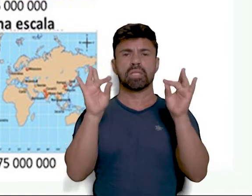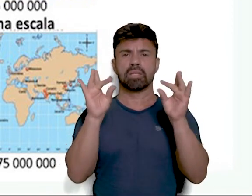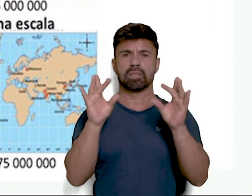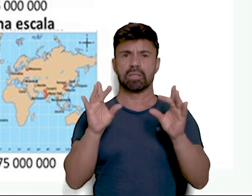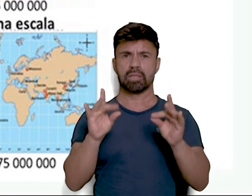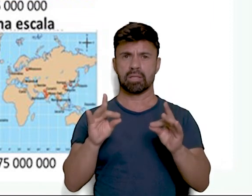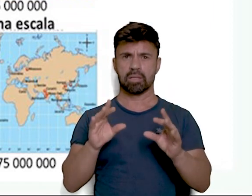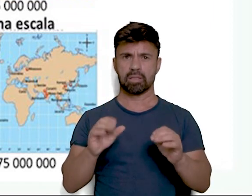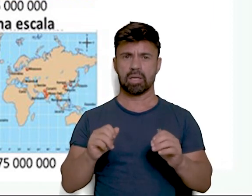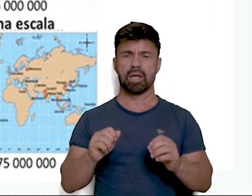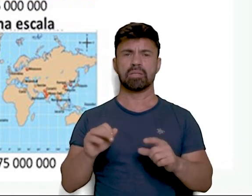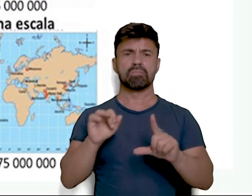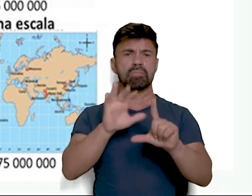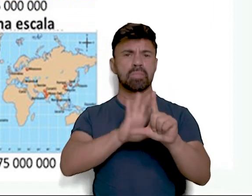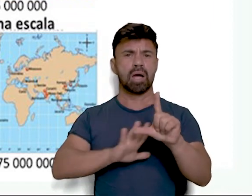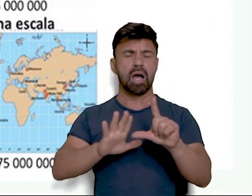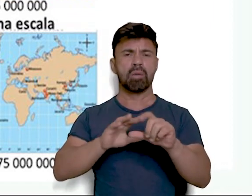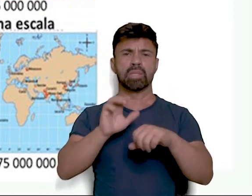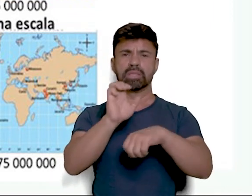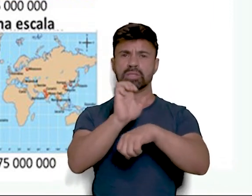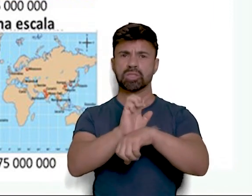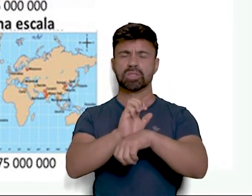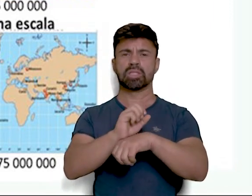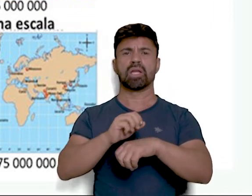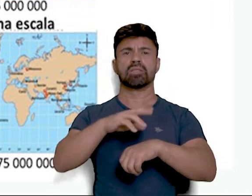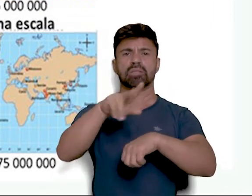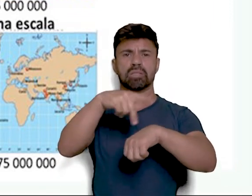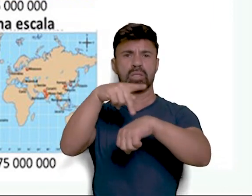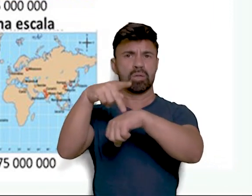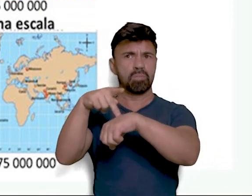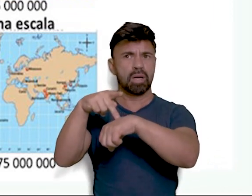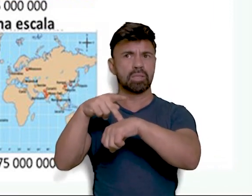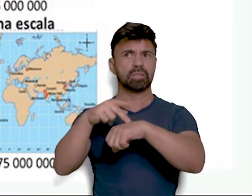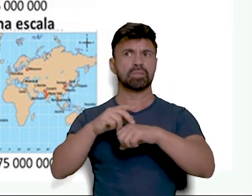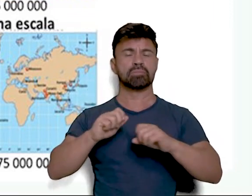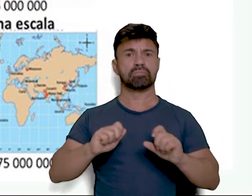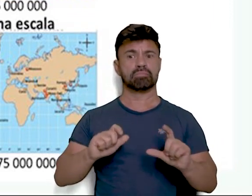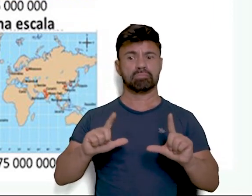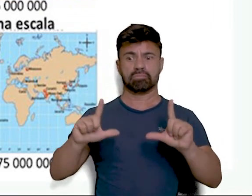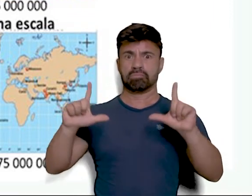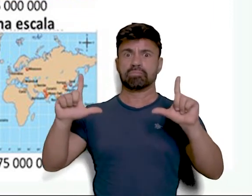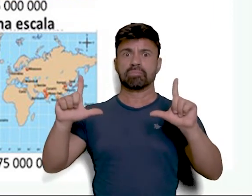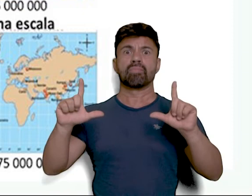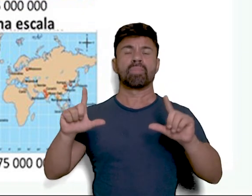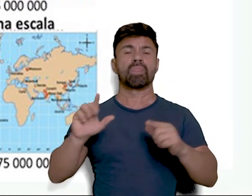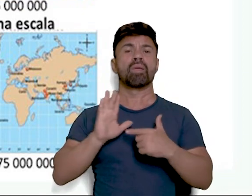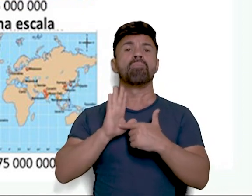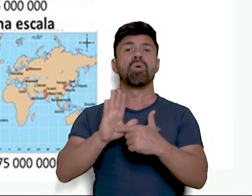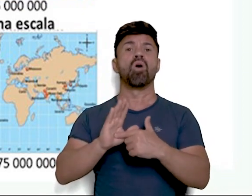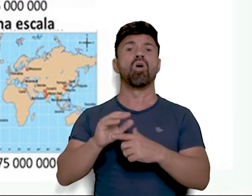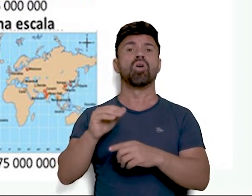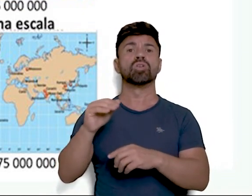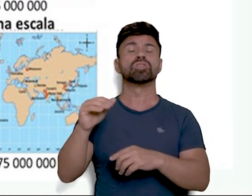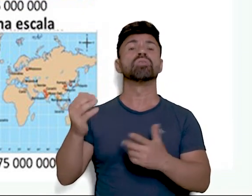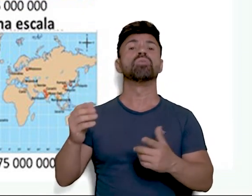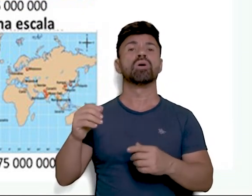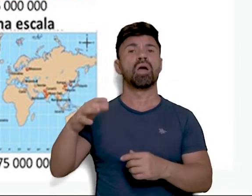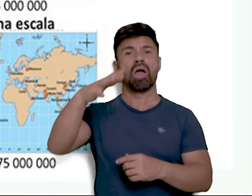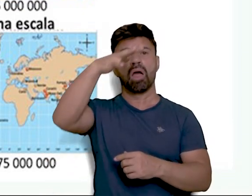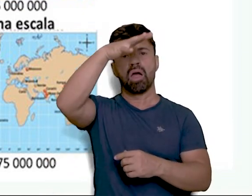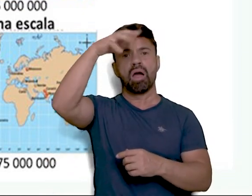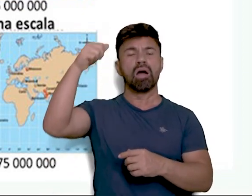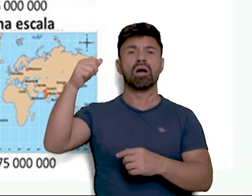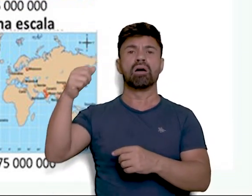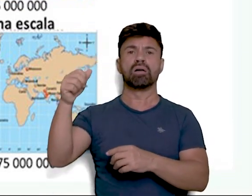Mapas de estados e países. Aí tem um destaque aqui. Um mapa grande em escala que mostra a floresta amazônica e